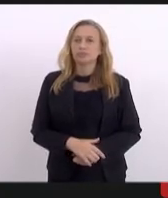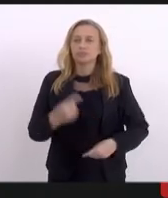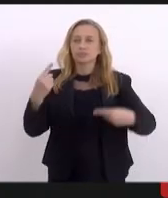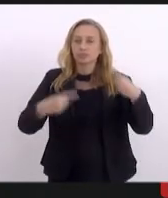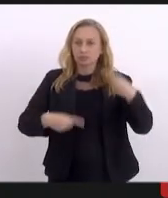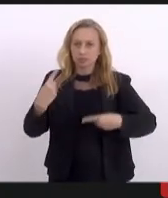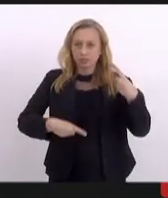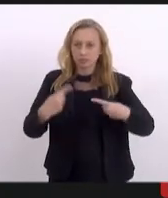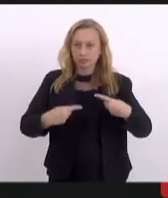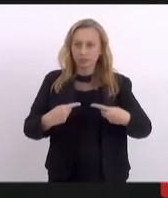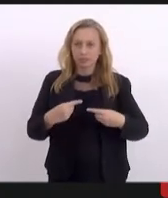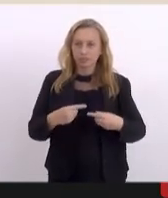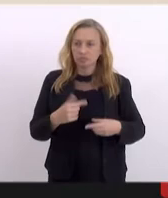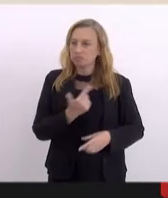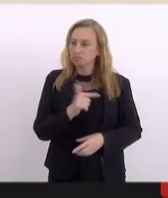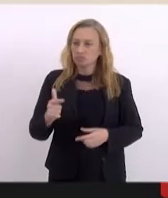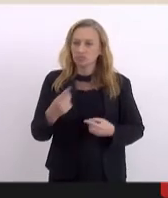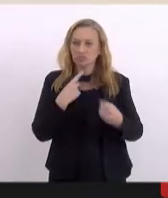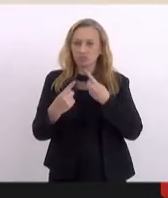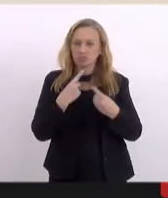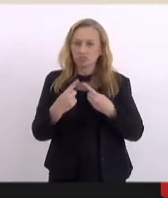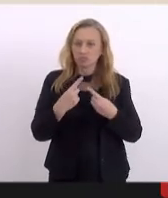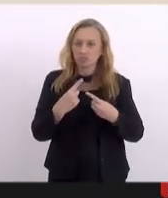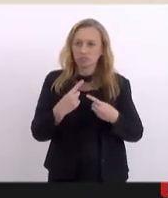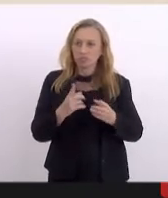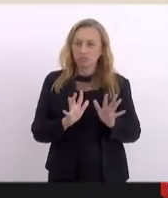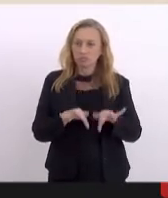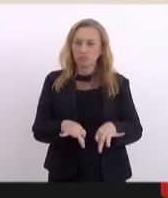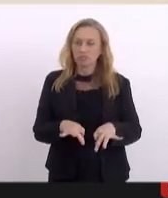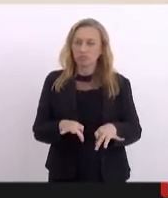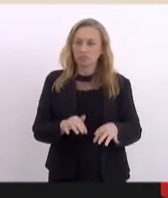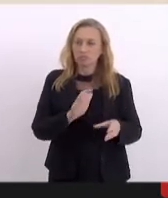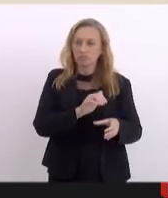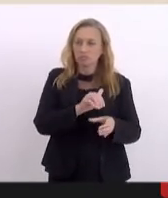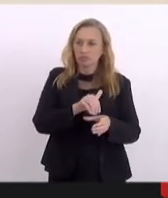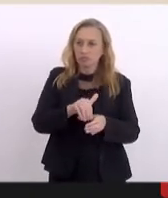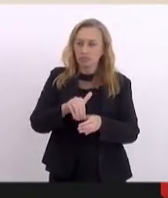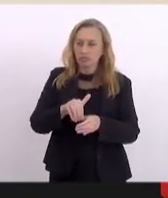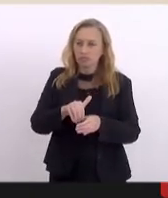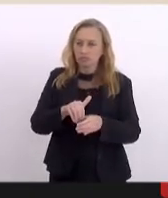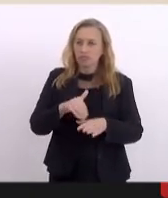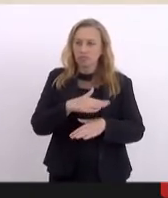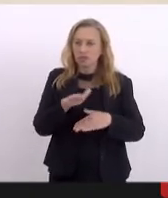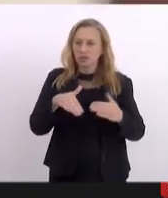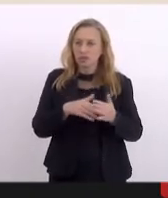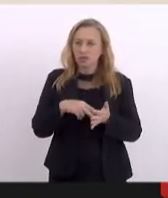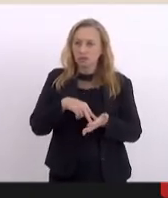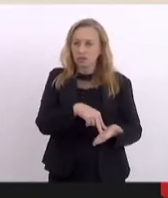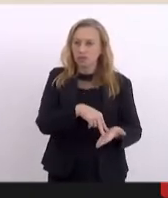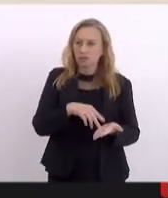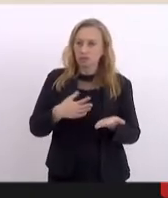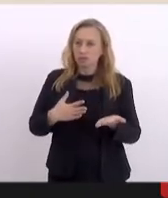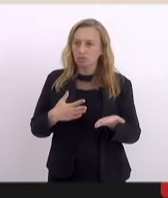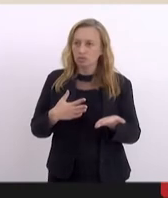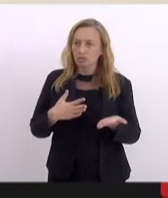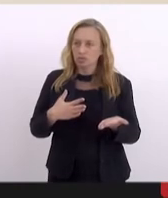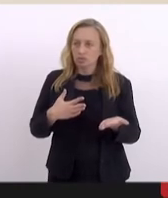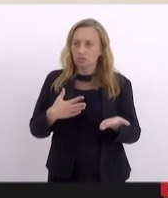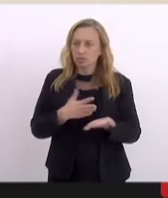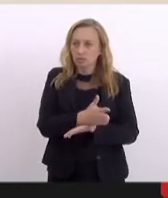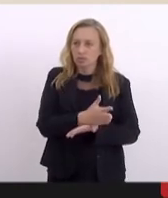Em discussão, não havendo quem queira discutir, encerrada a discussão. Senhores e senhores que aprovam, permaneça como estão.